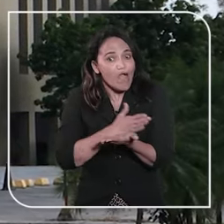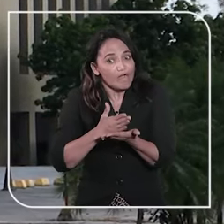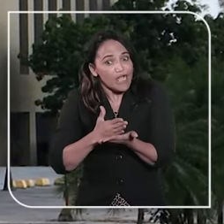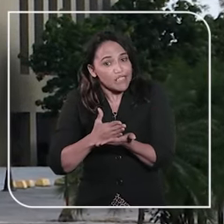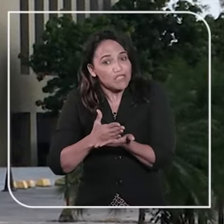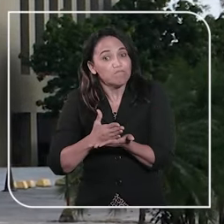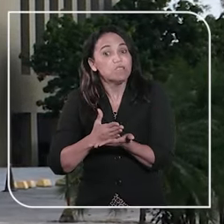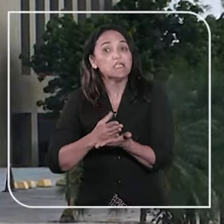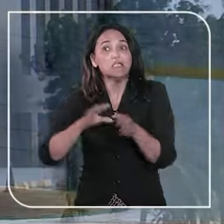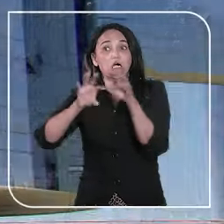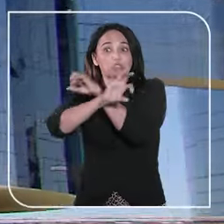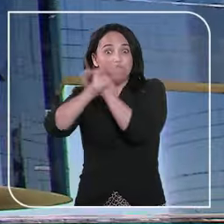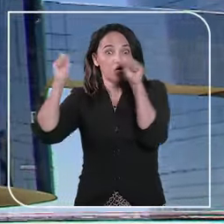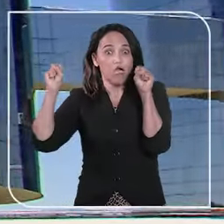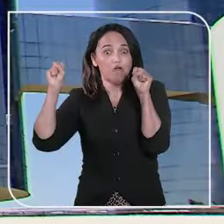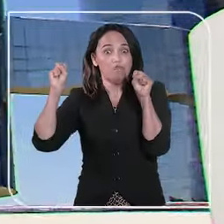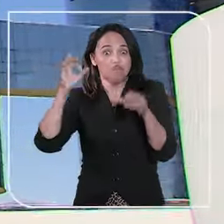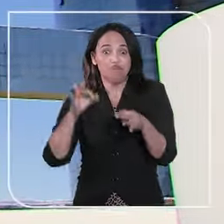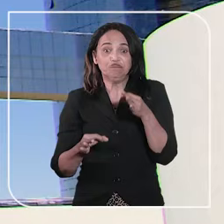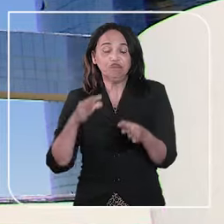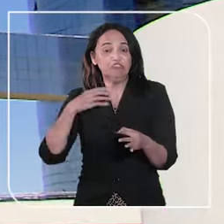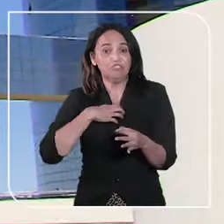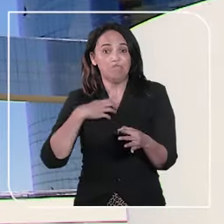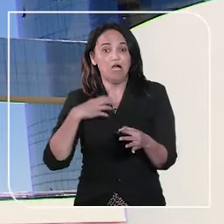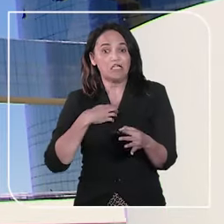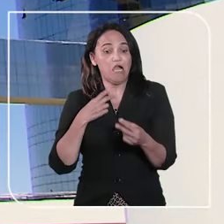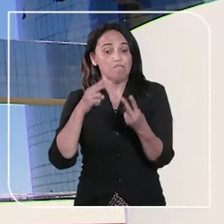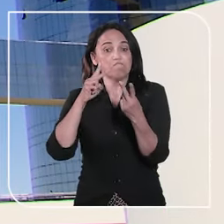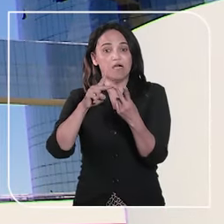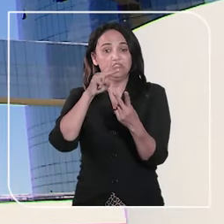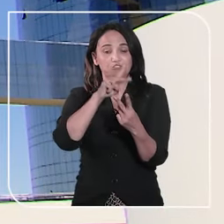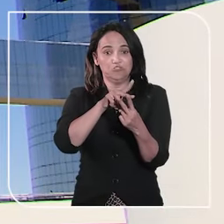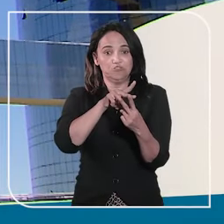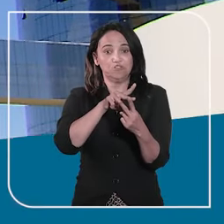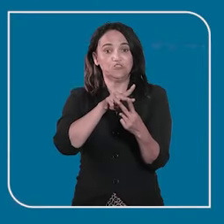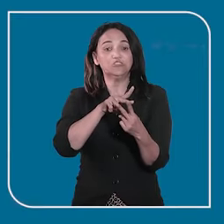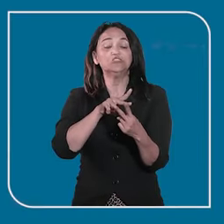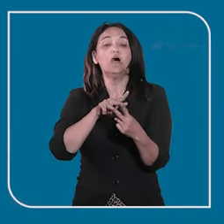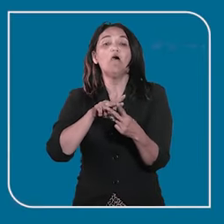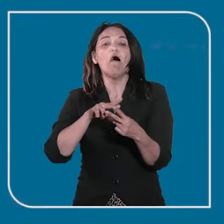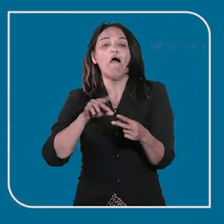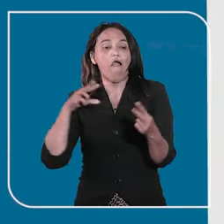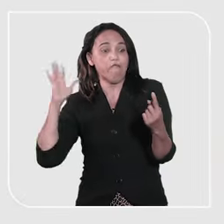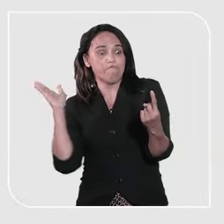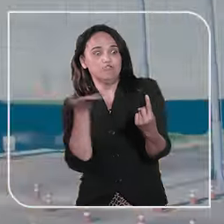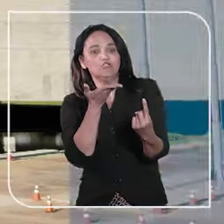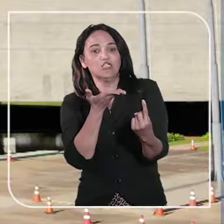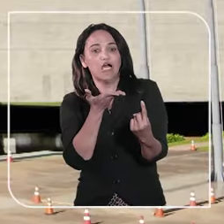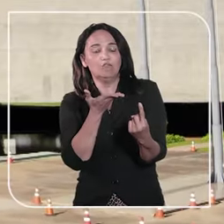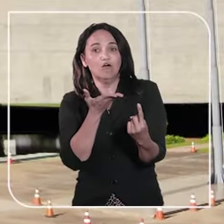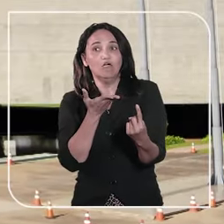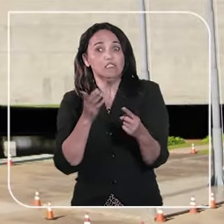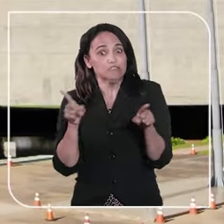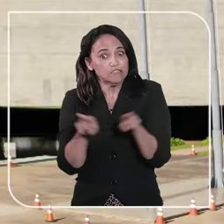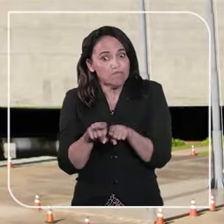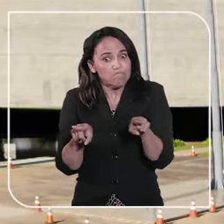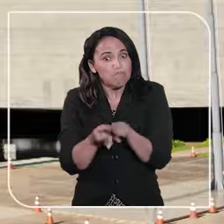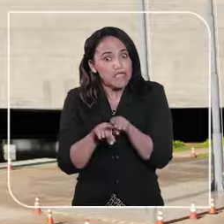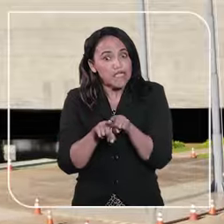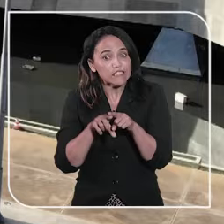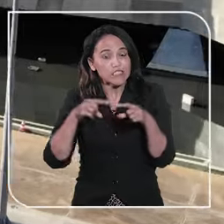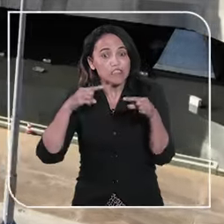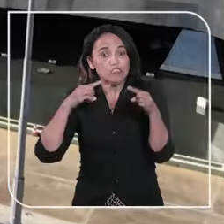Tribunal de Justiça da Bahia e mais dois acusados na Operação Faroeste. E mais, divórcio pode ser